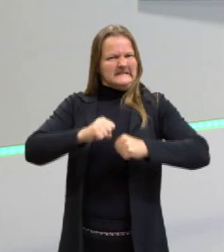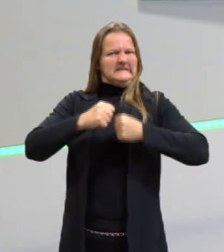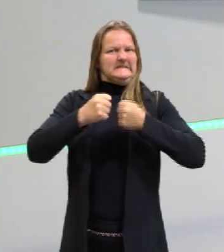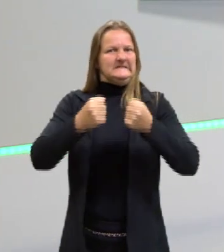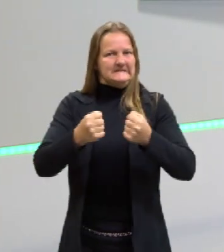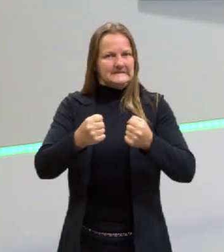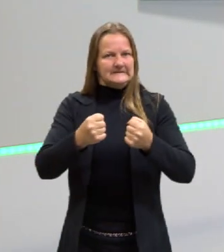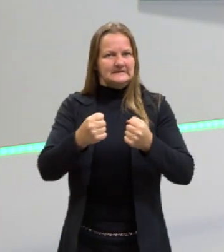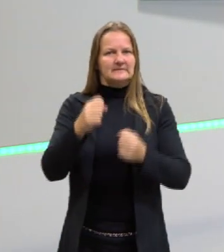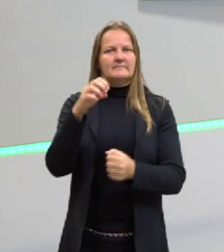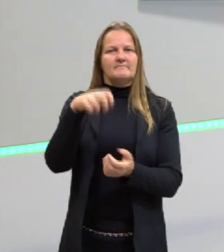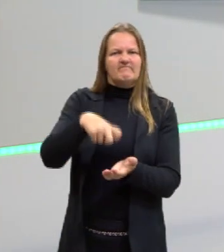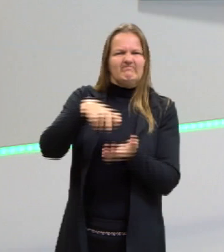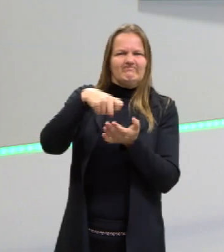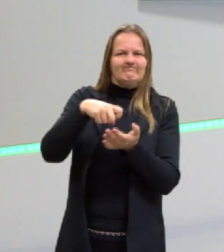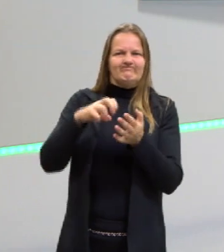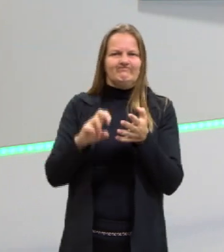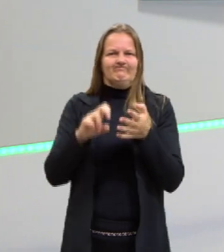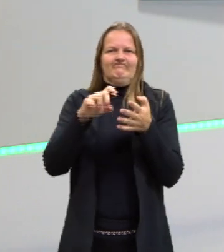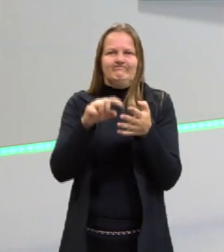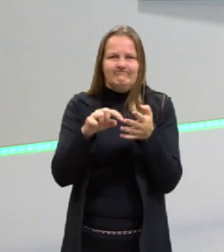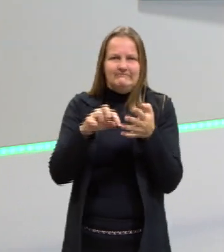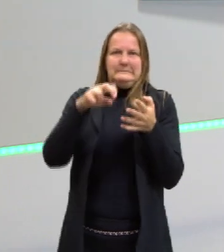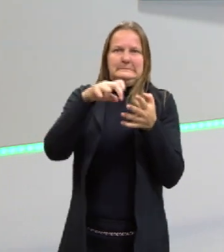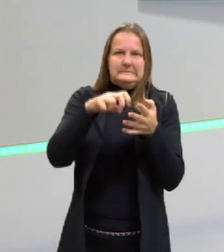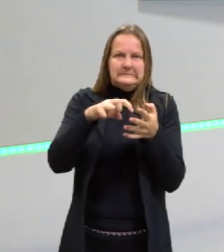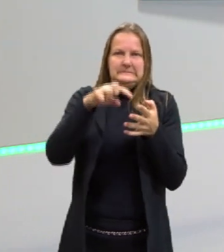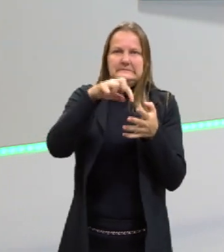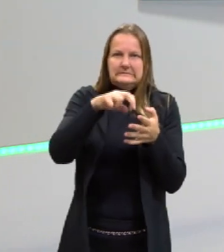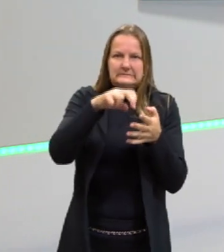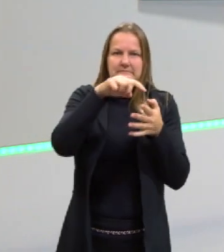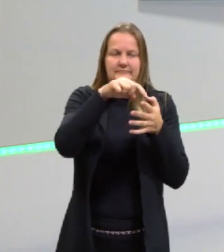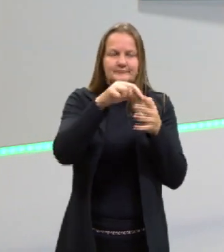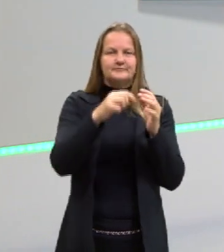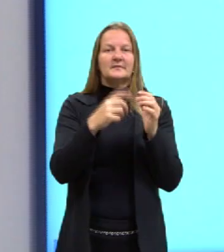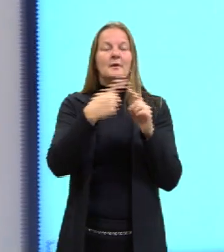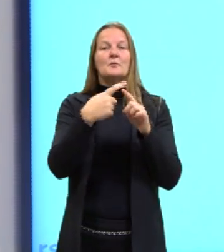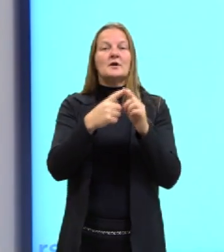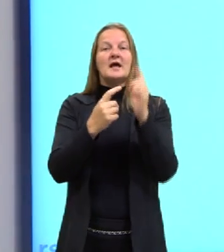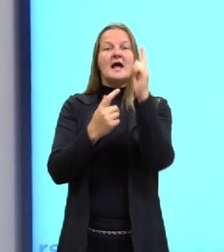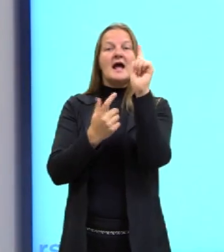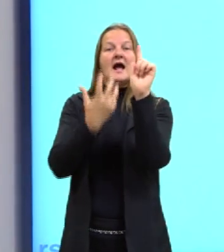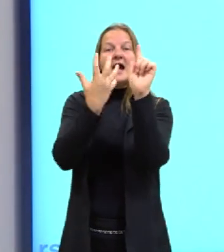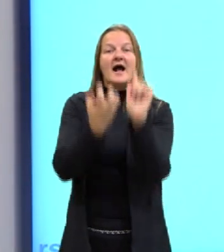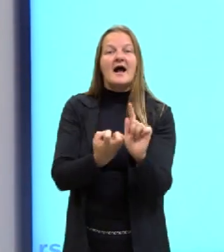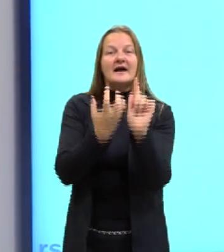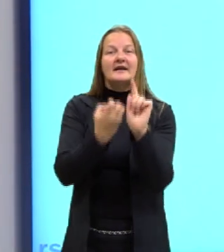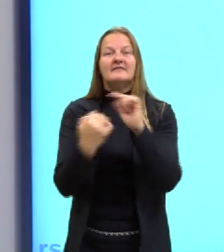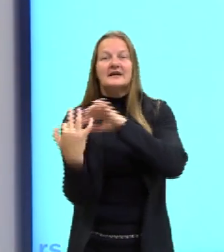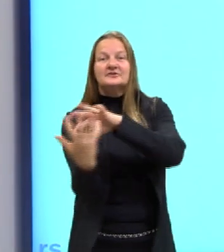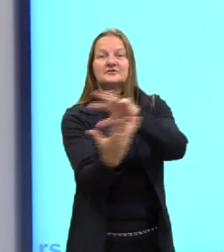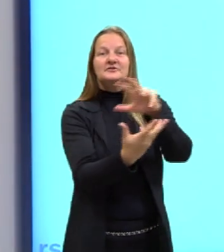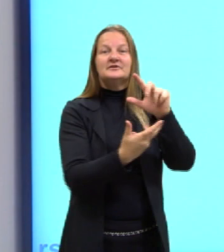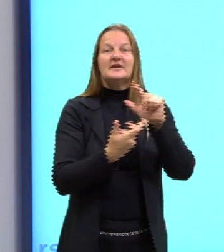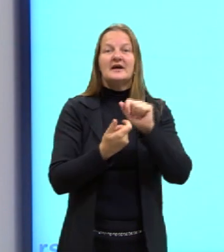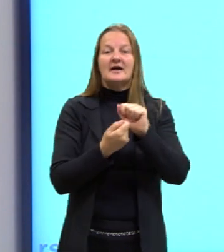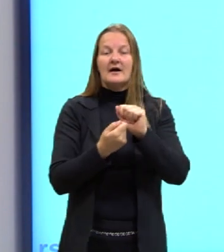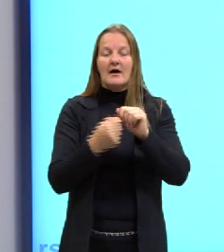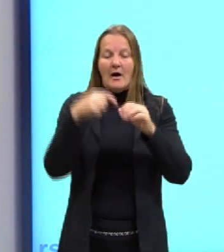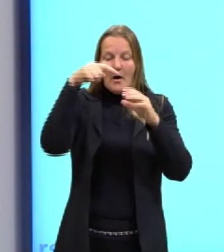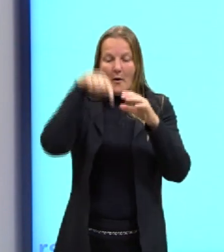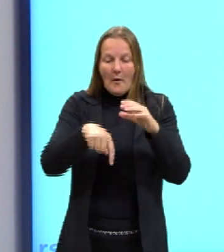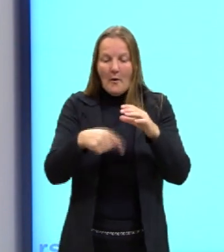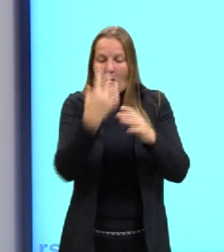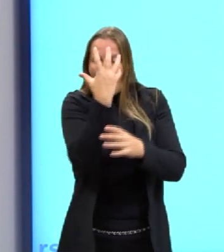Porque, como tem aqui no exemplo, contra a gravidade da Terra. É como se a gente estivesse indo contra essa